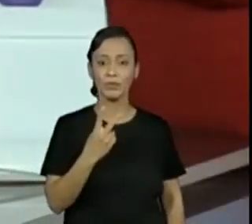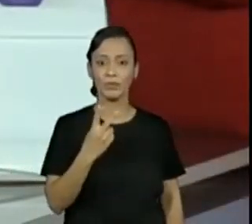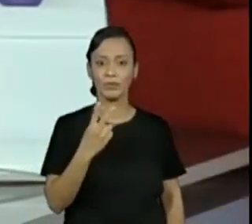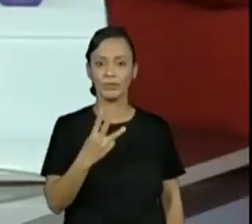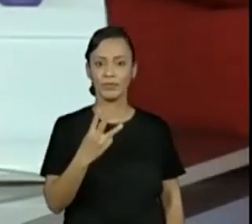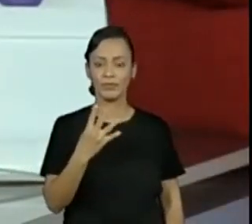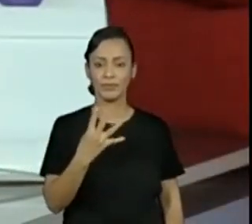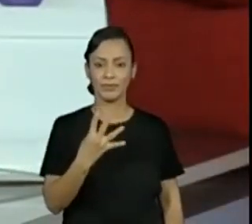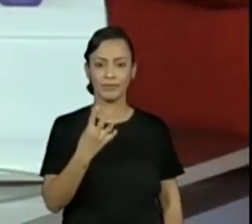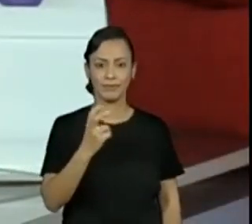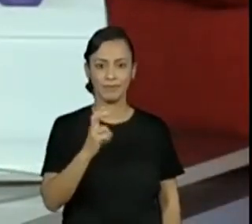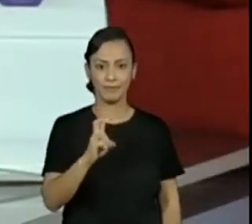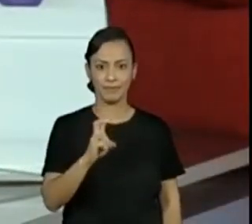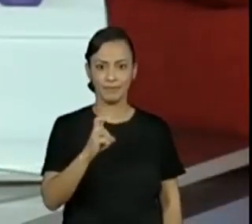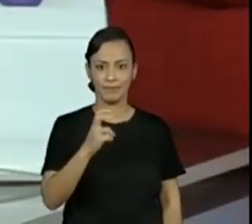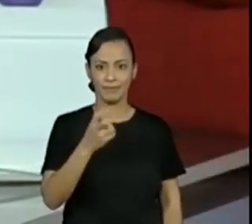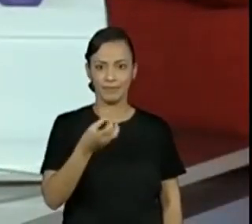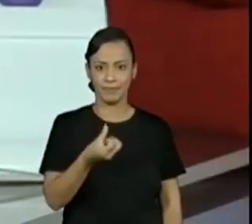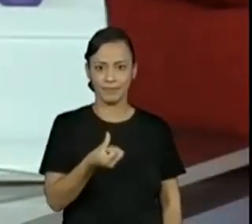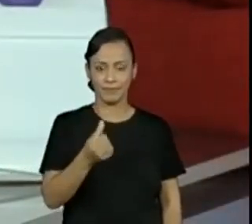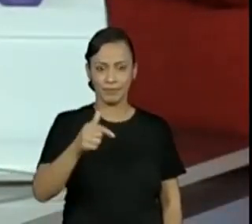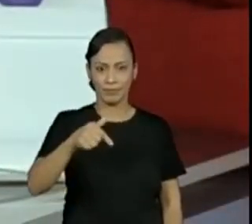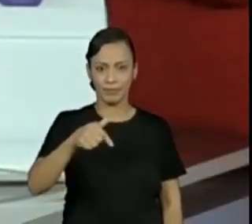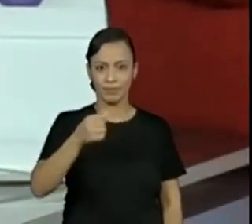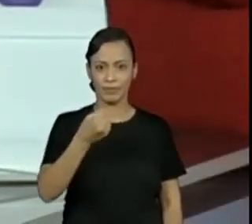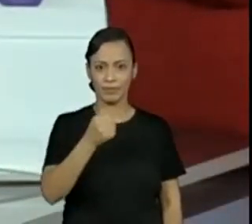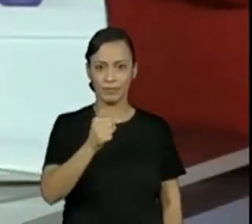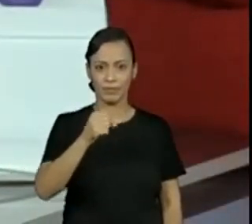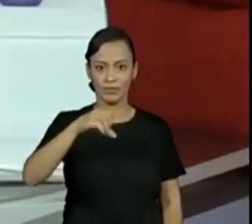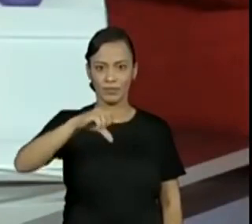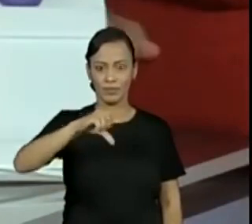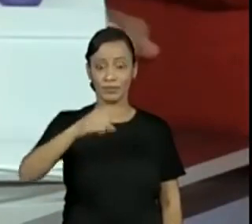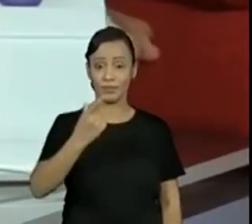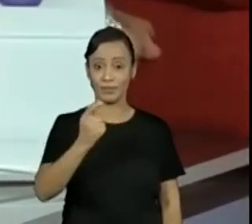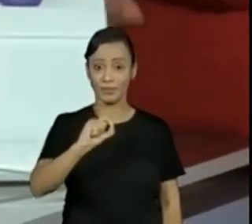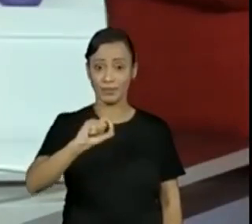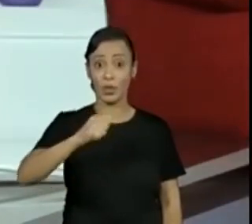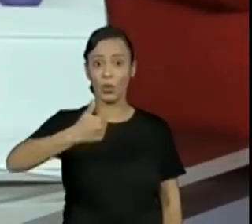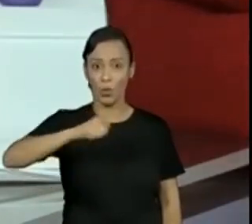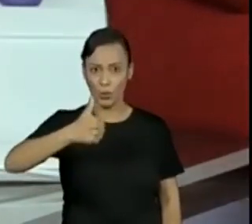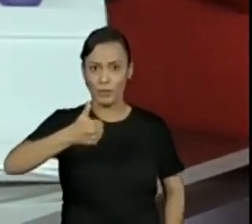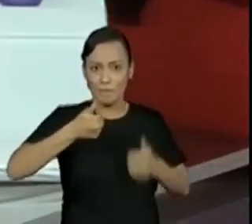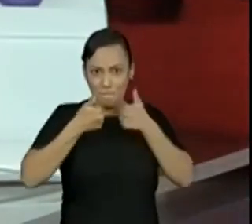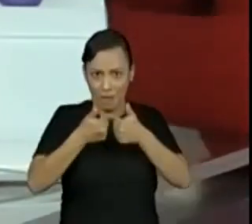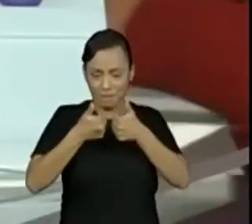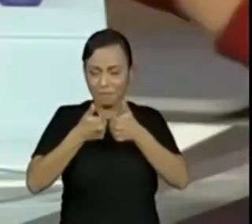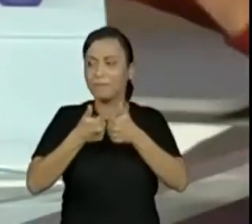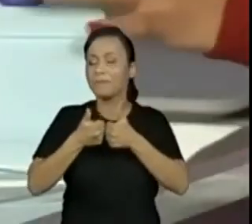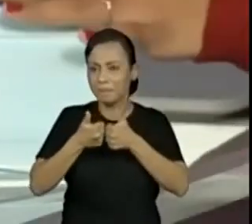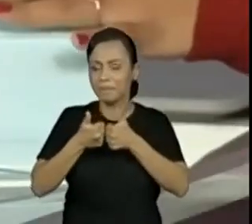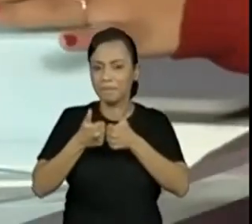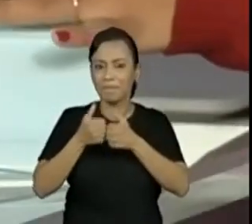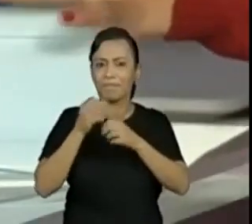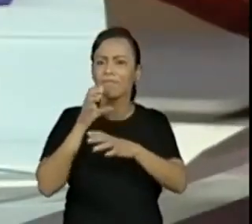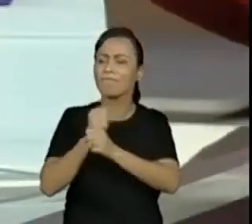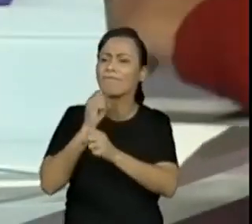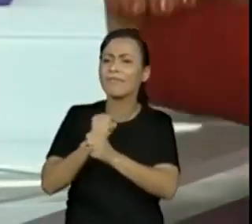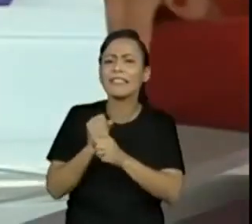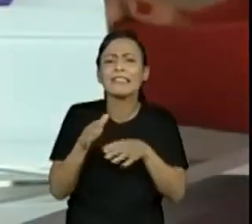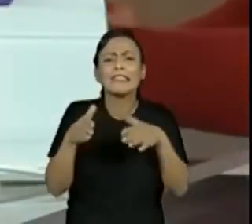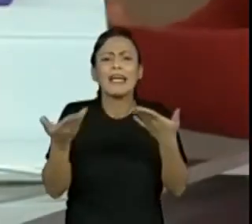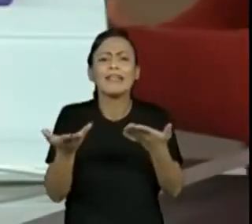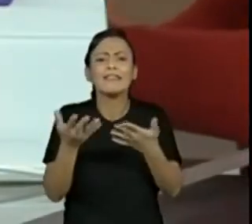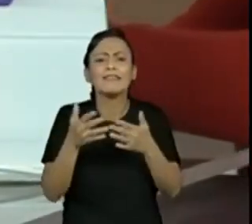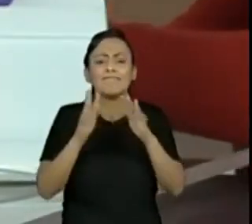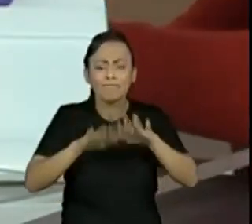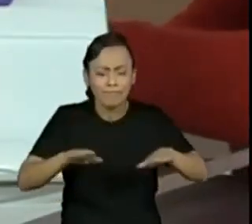dois, três, quatro, cinco, seis, sete, oito, nove, dez, onze. Agora, vamos deixar eles somarem lá para a gente. E aí, criançada? A gente